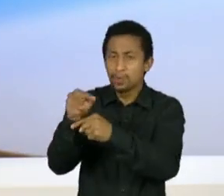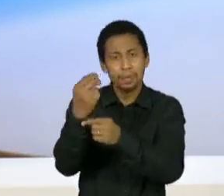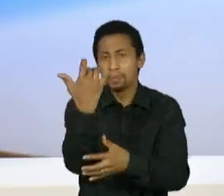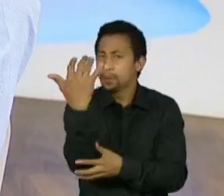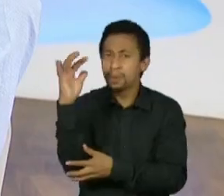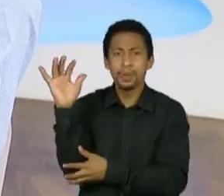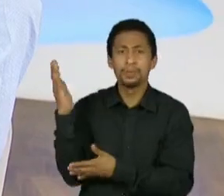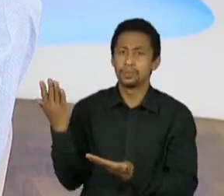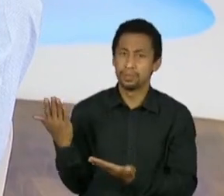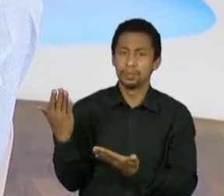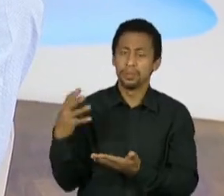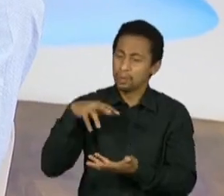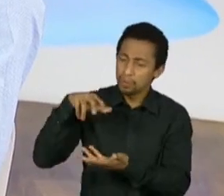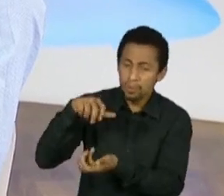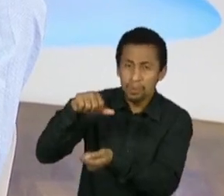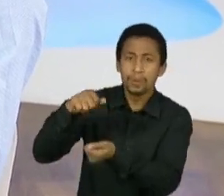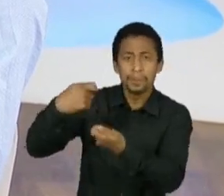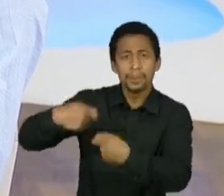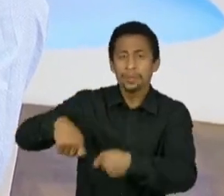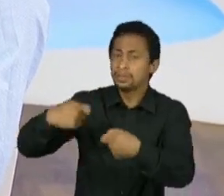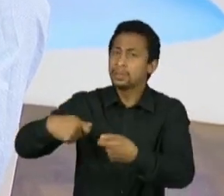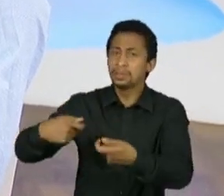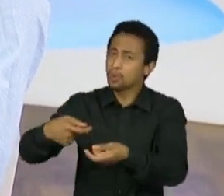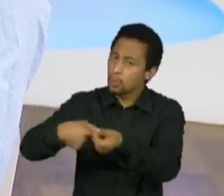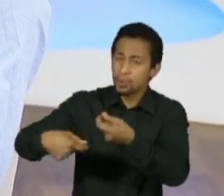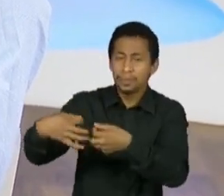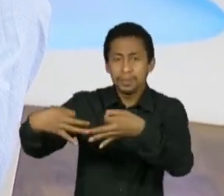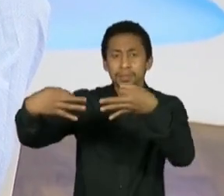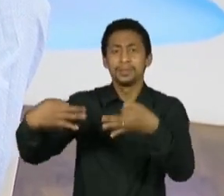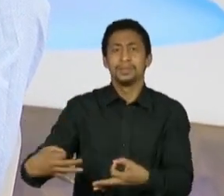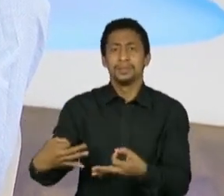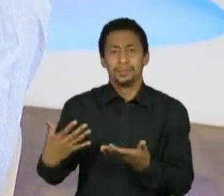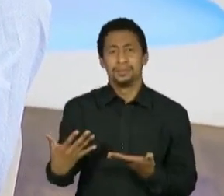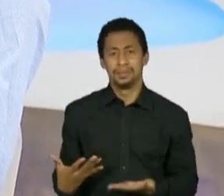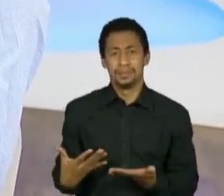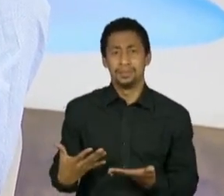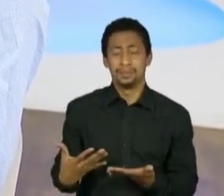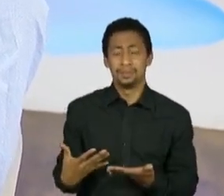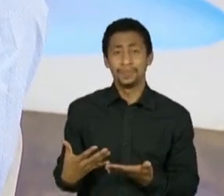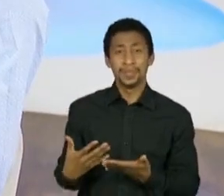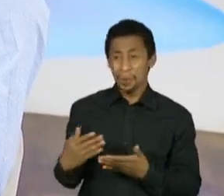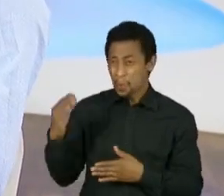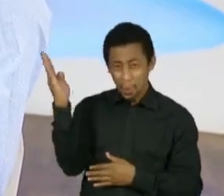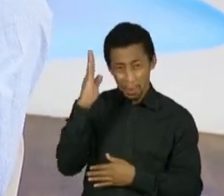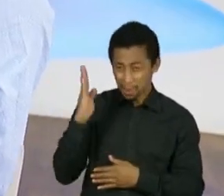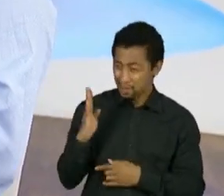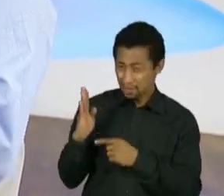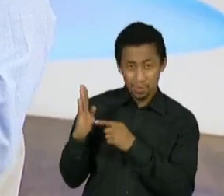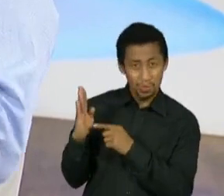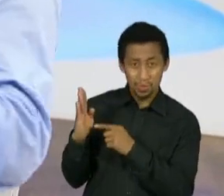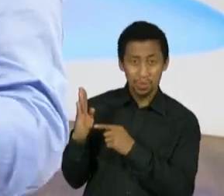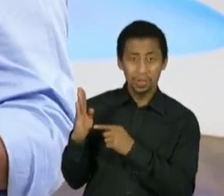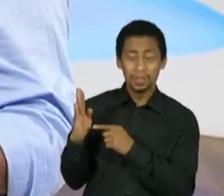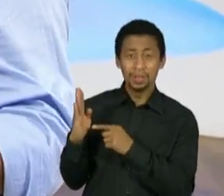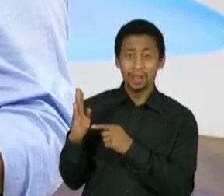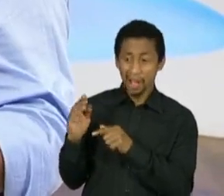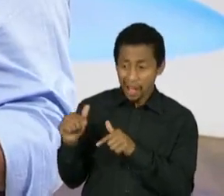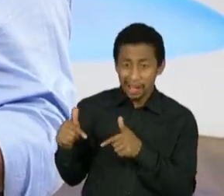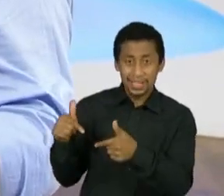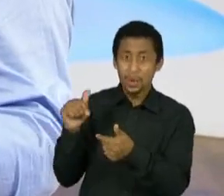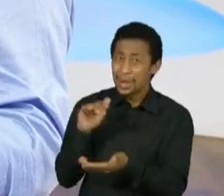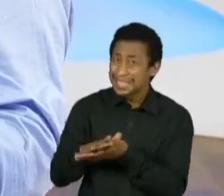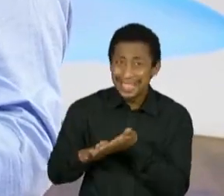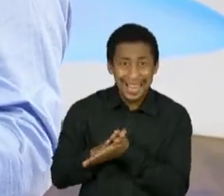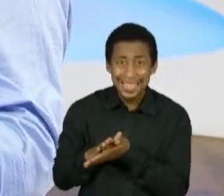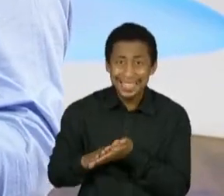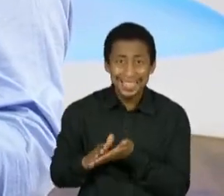consciência econômica. Porque se o Brasil não for caminhar nesse rumo, como que